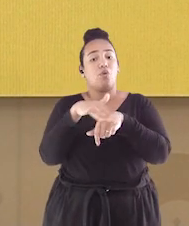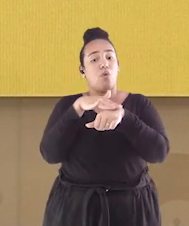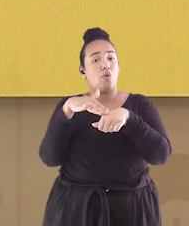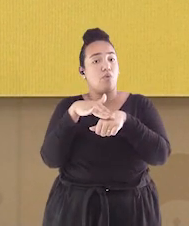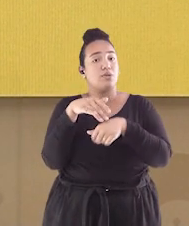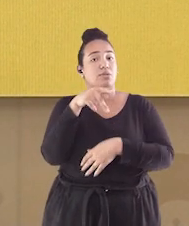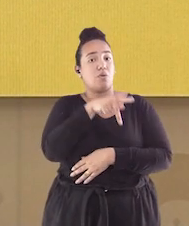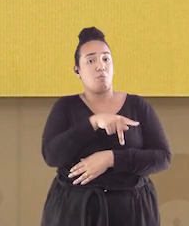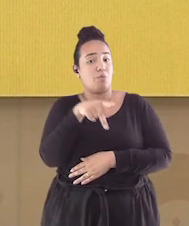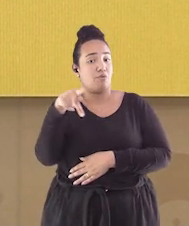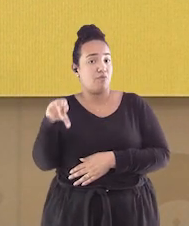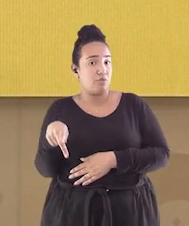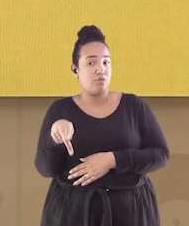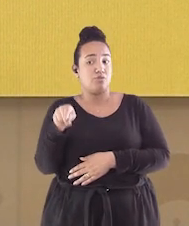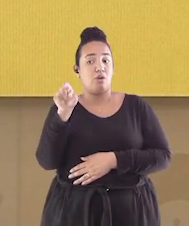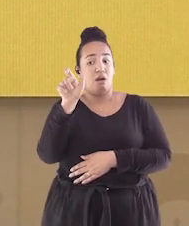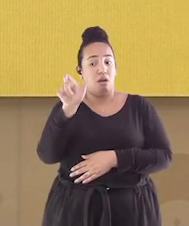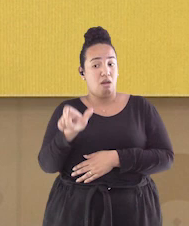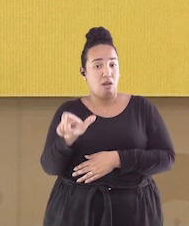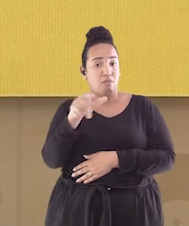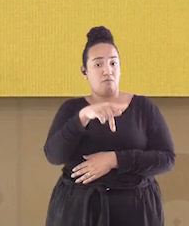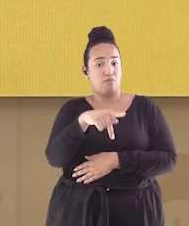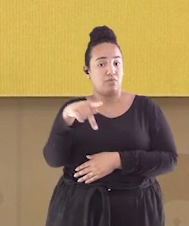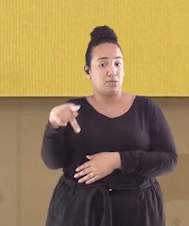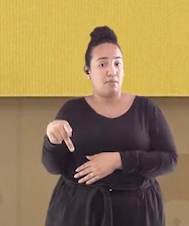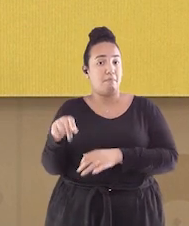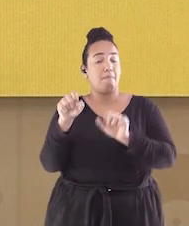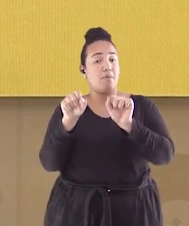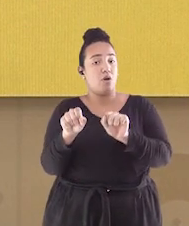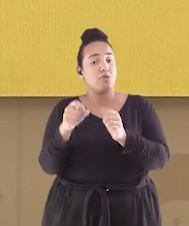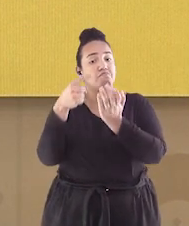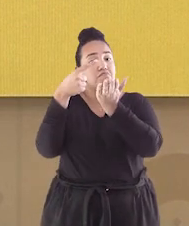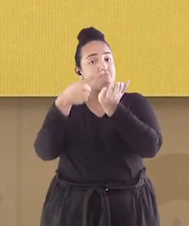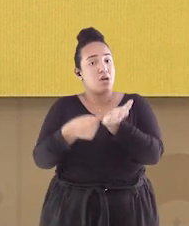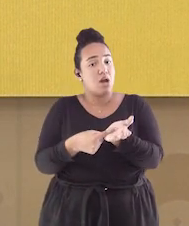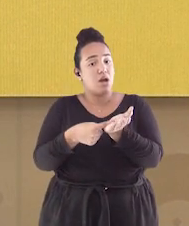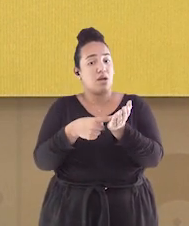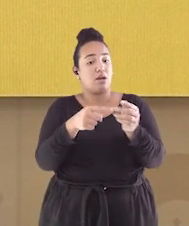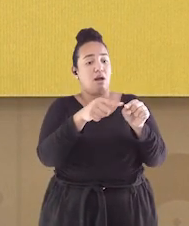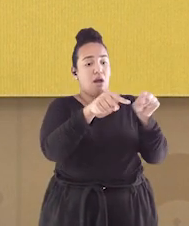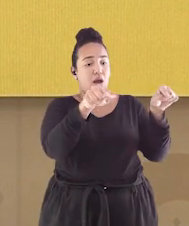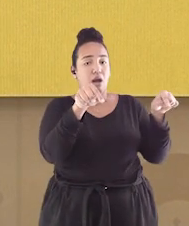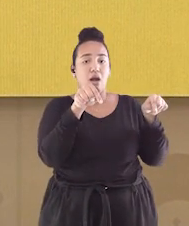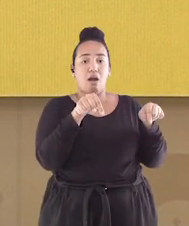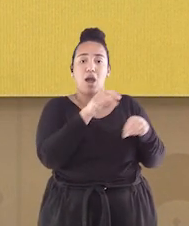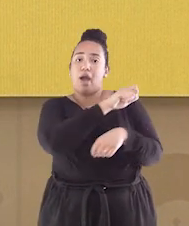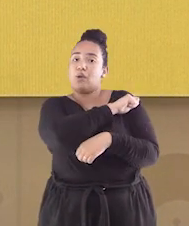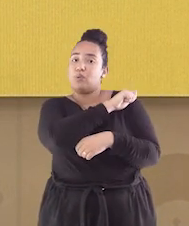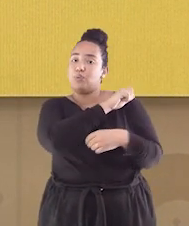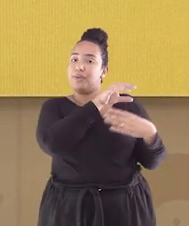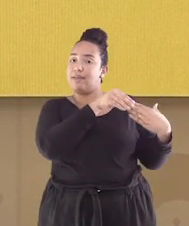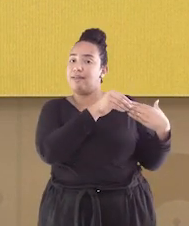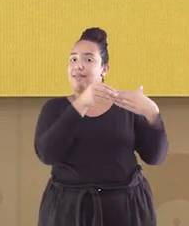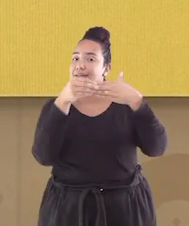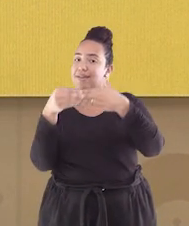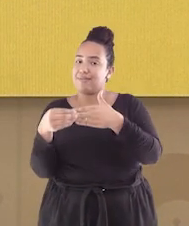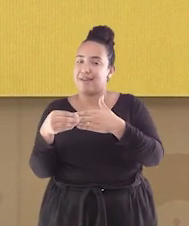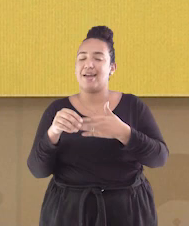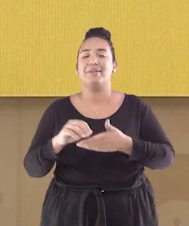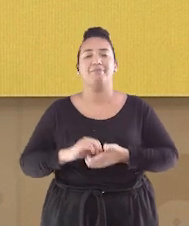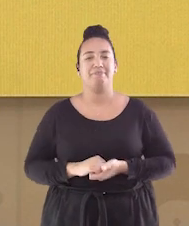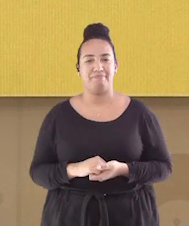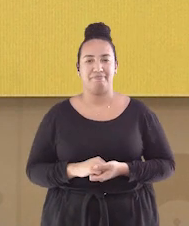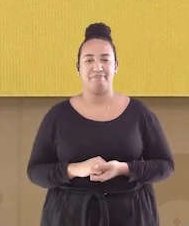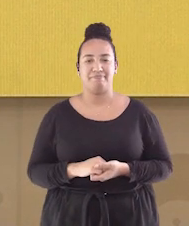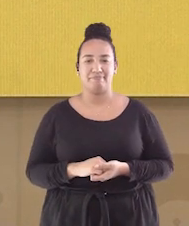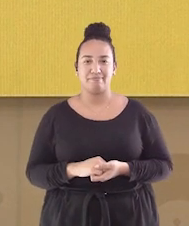professora, para que ele ou ela possa levá-los ao local. Seria bem divertido,